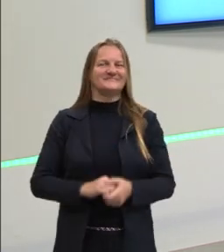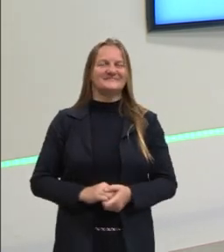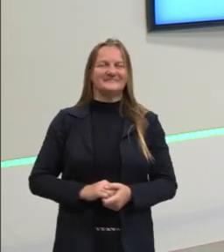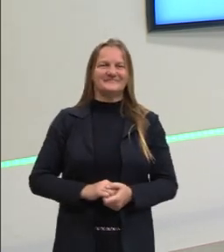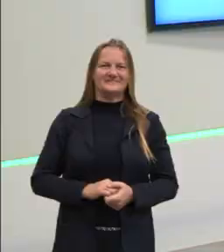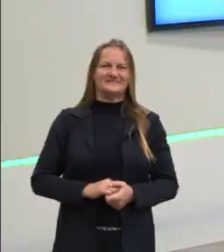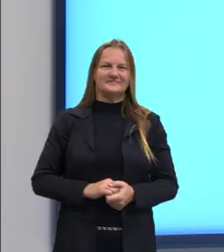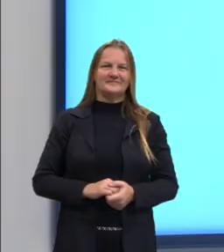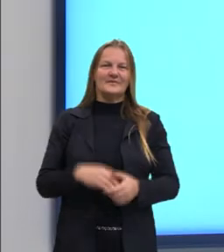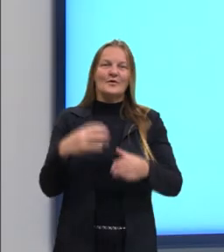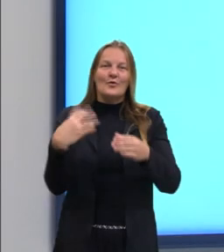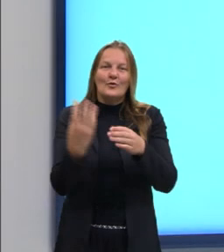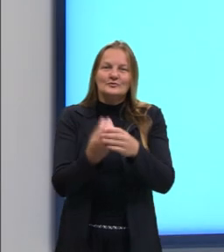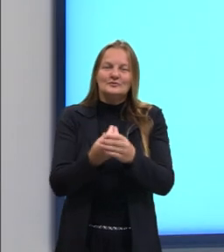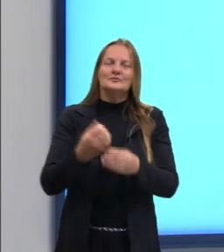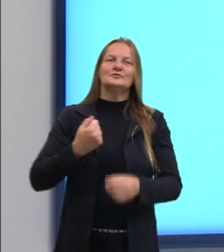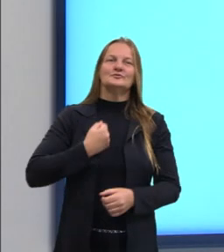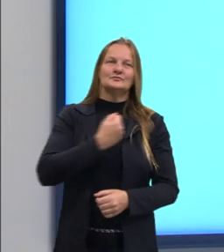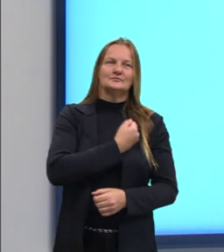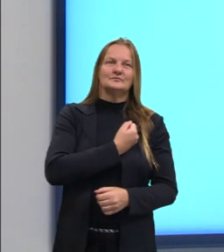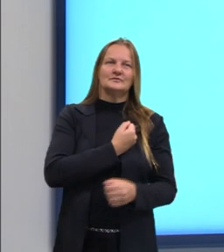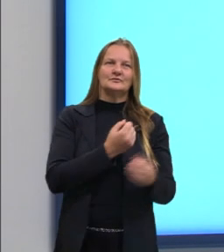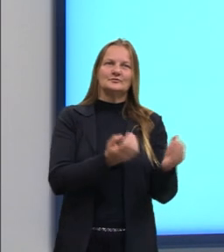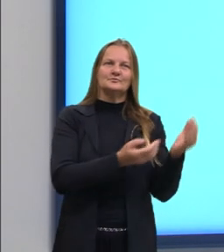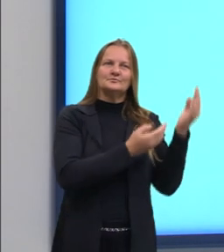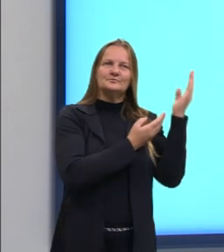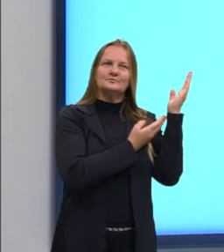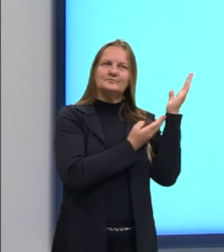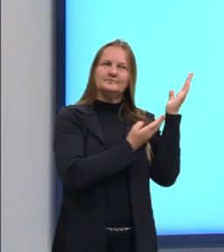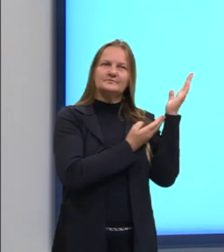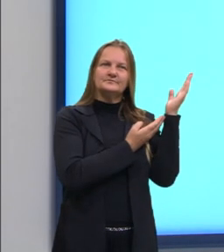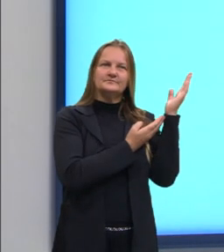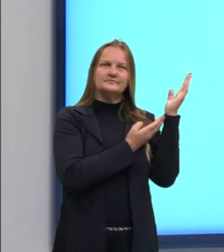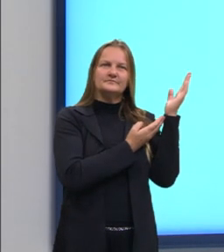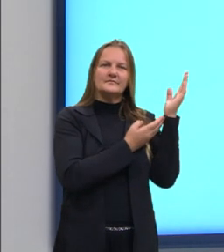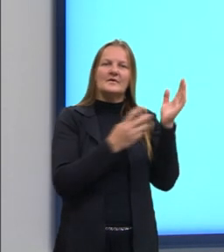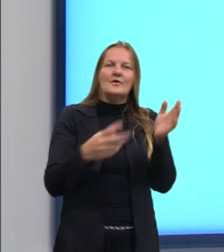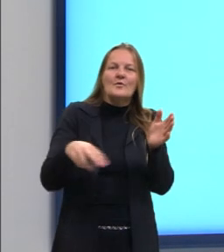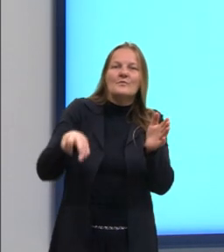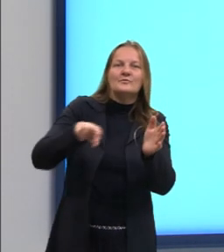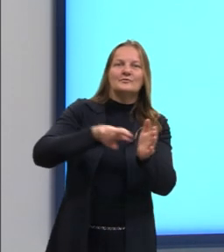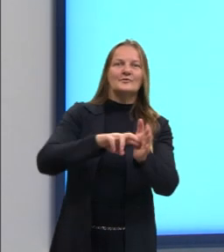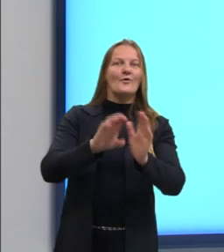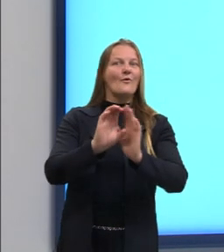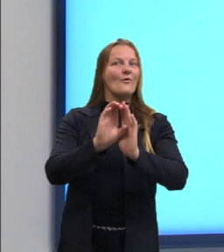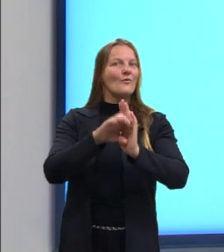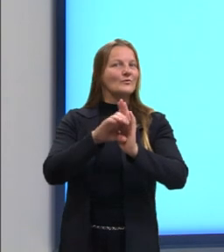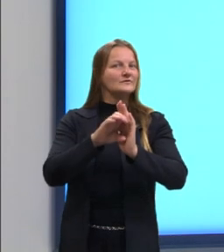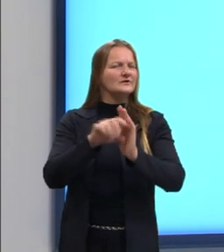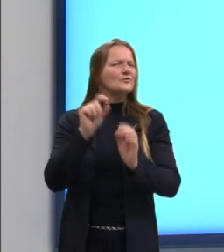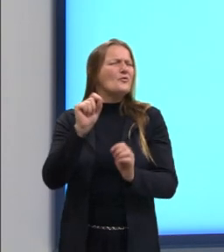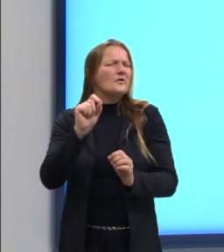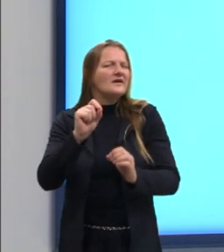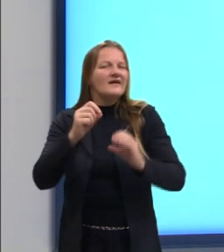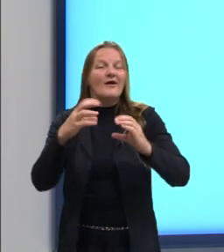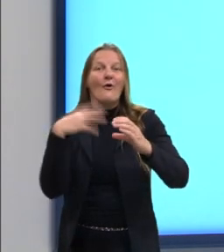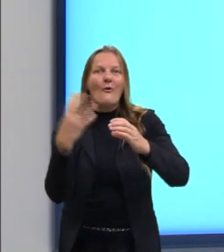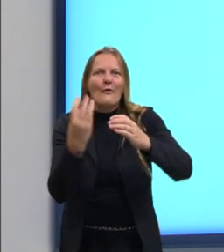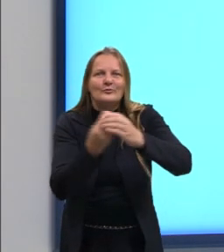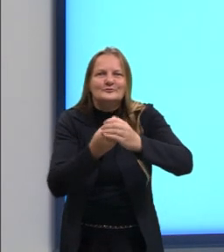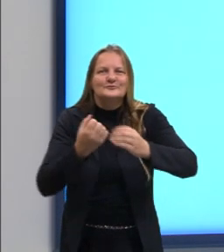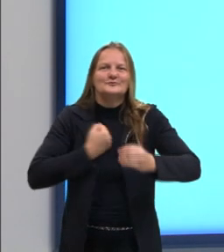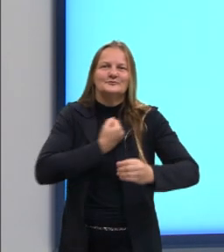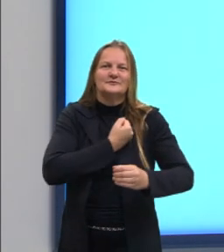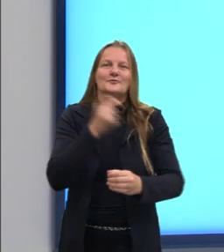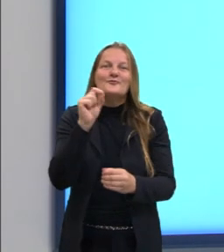Então, conjuntos numéricos. Não vamos reafirmar o conceito, então, do que é um conjunto numérico. Da forma